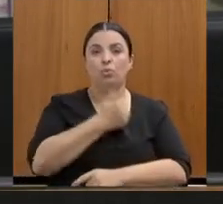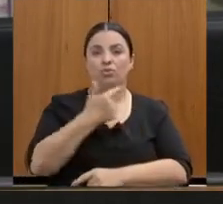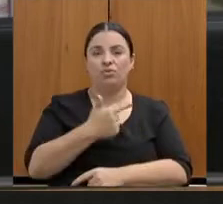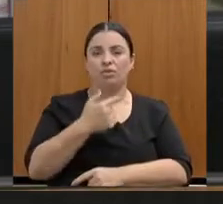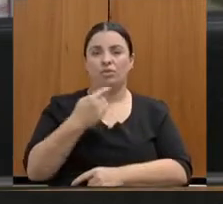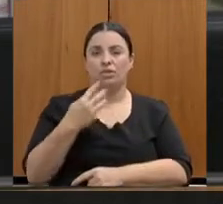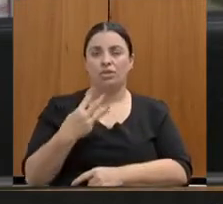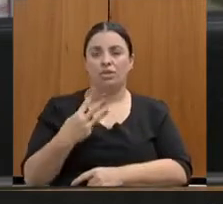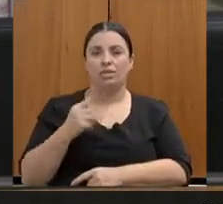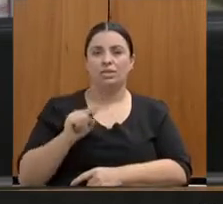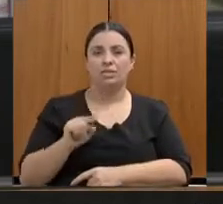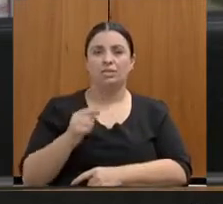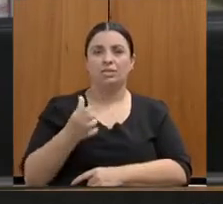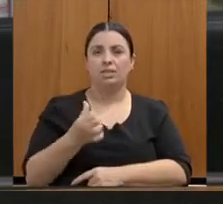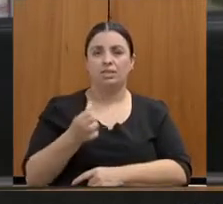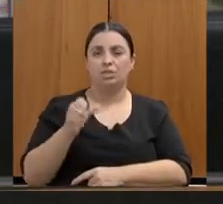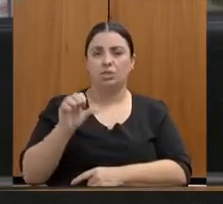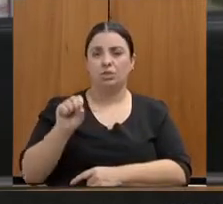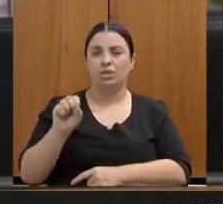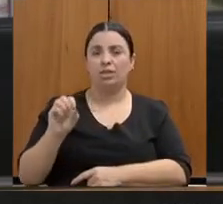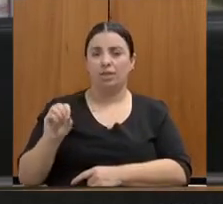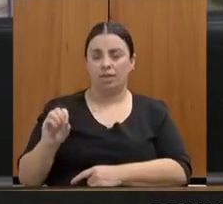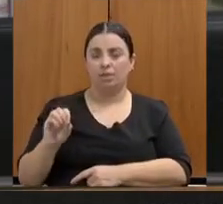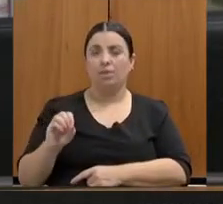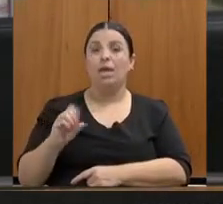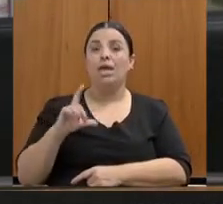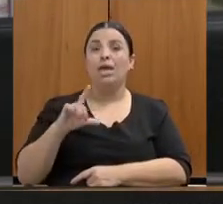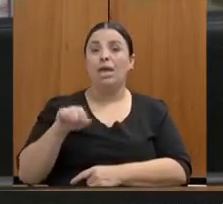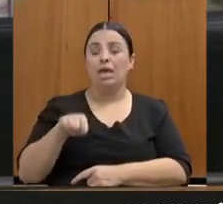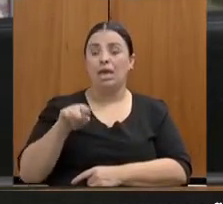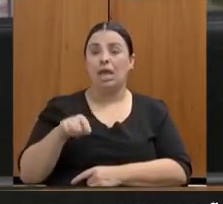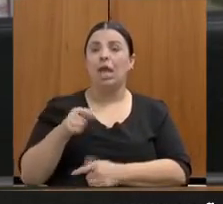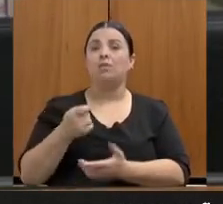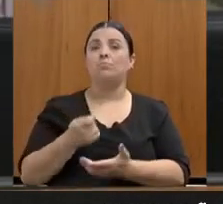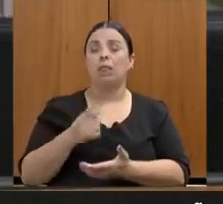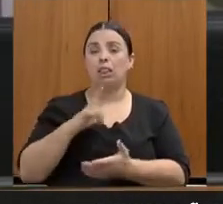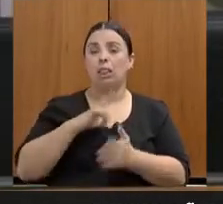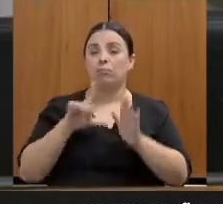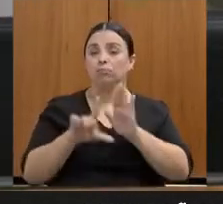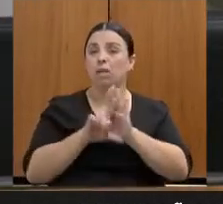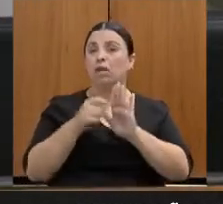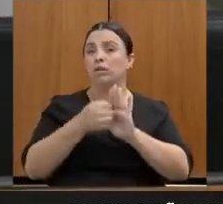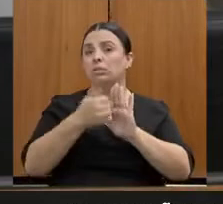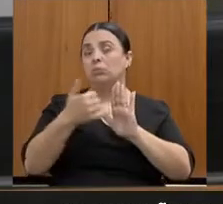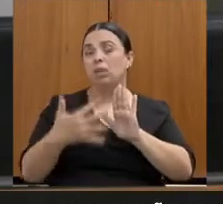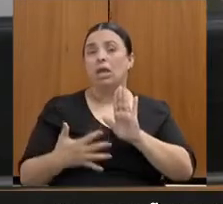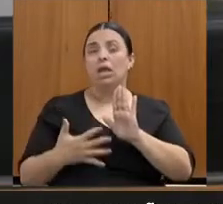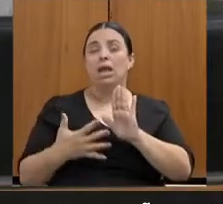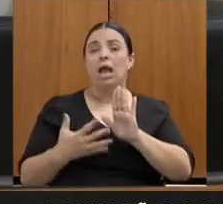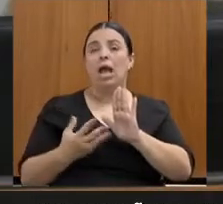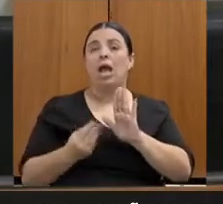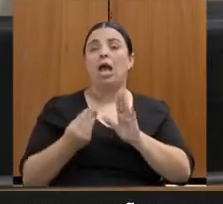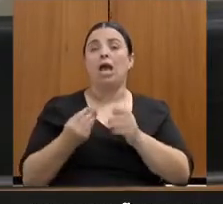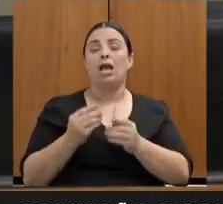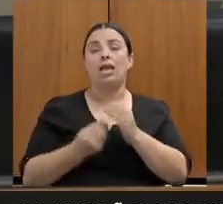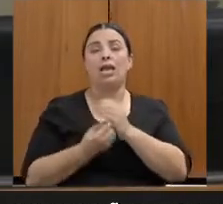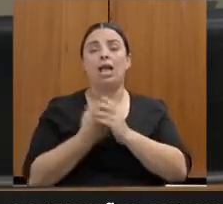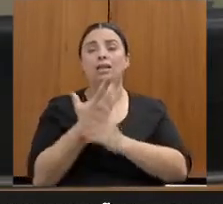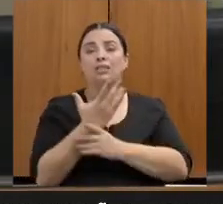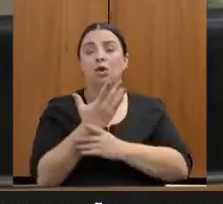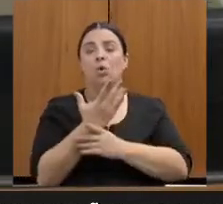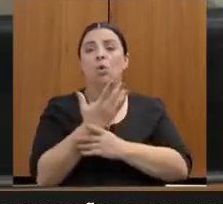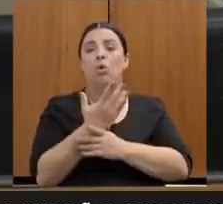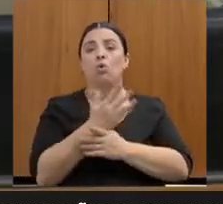que estabelece a criação do Banco de Empregos para as Mulheres Vítimas de Violência Doméstica. Esse foi um projeto